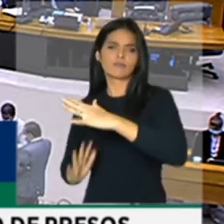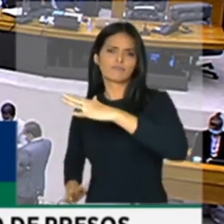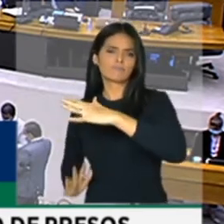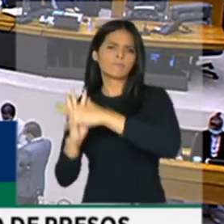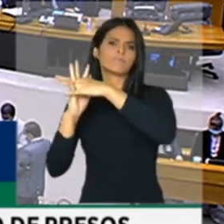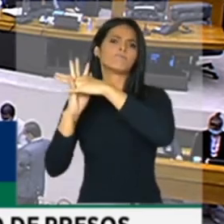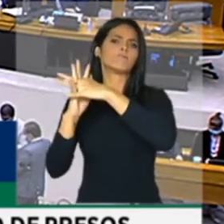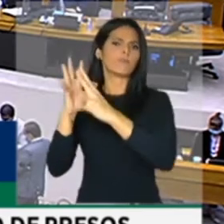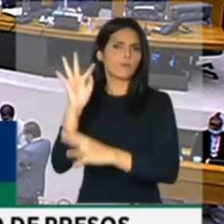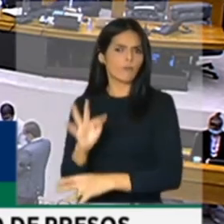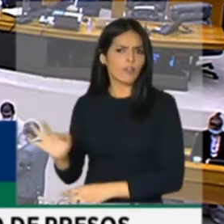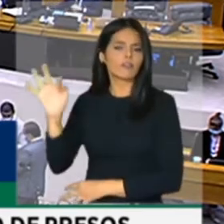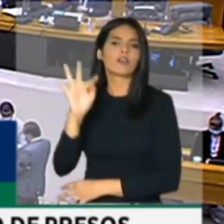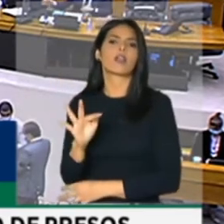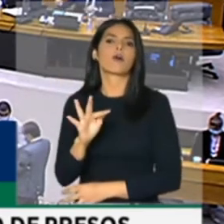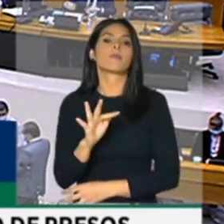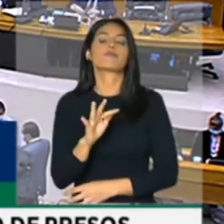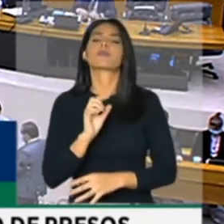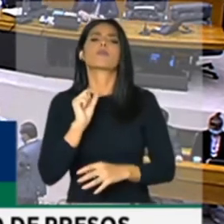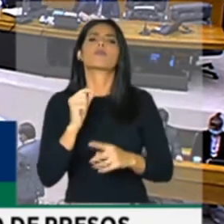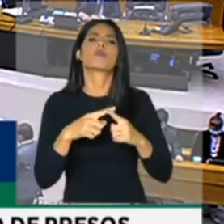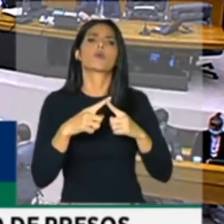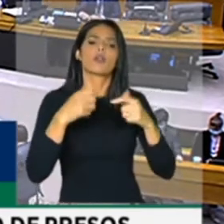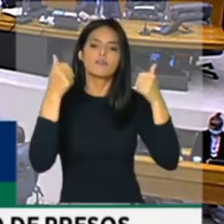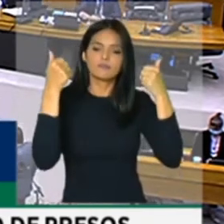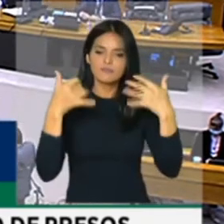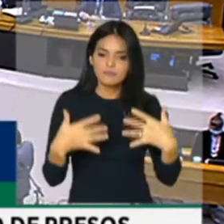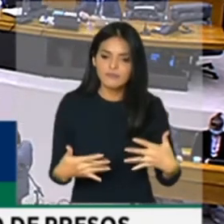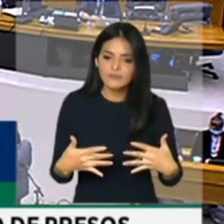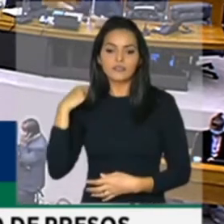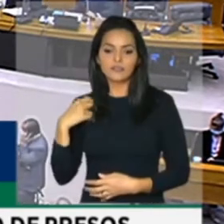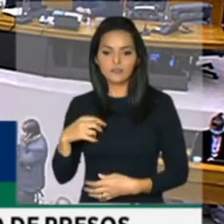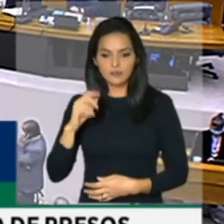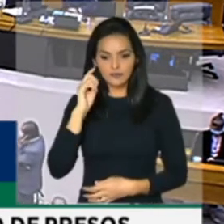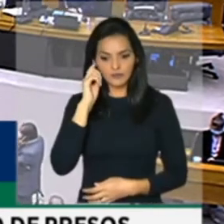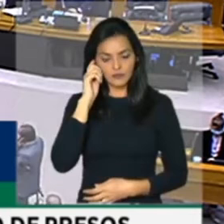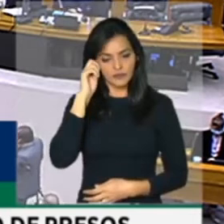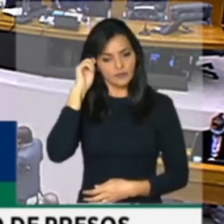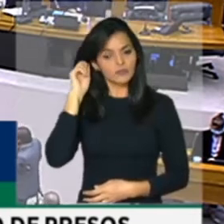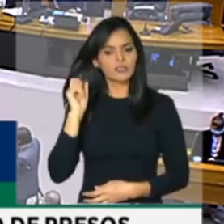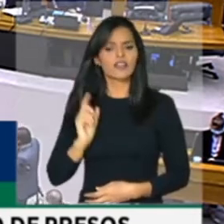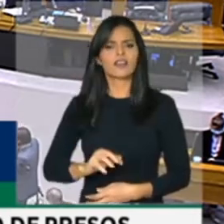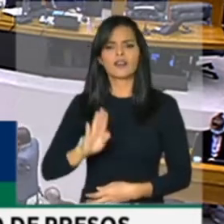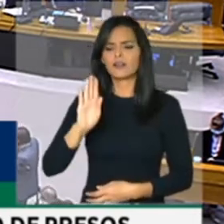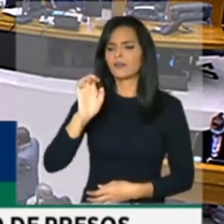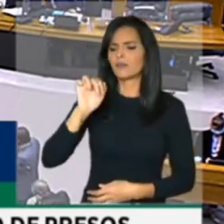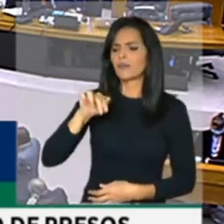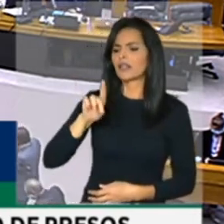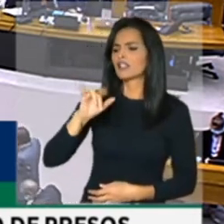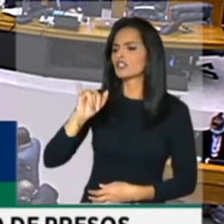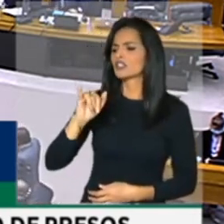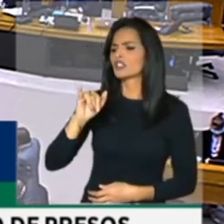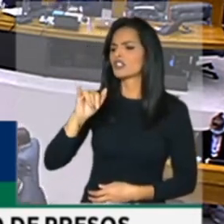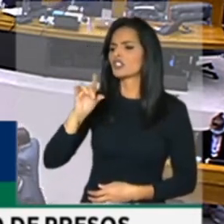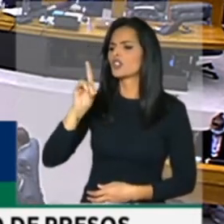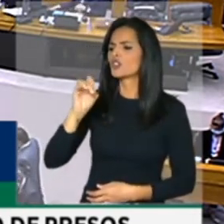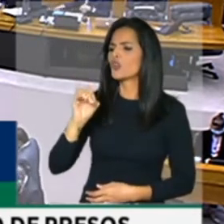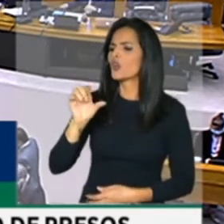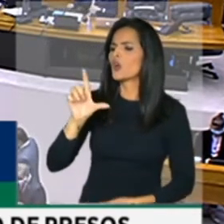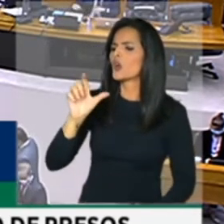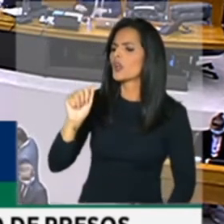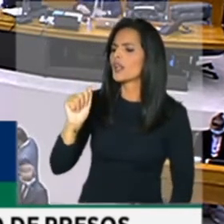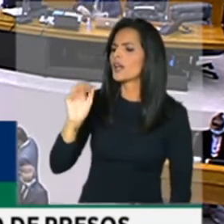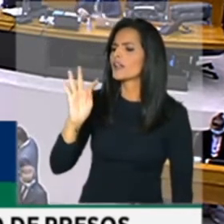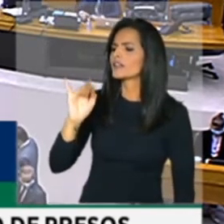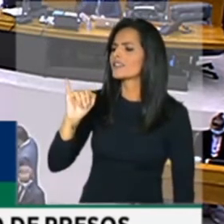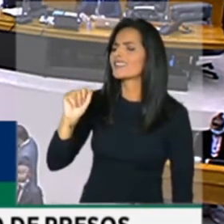Inclusive, na argumentação, na justificativa, os autores dizem que é uma bandidolatria, que quando as pessoas que